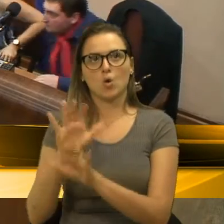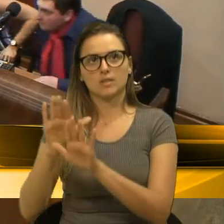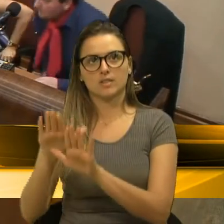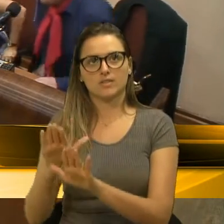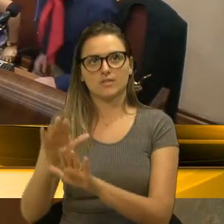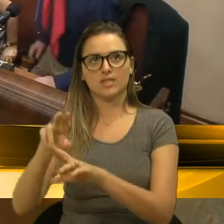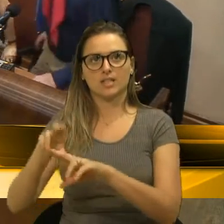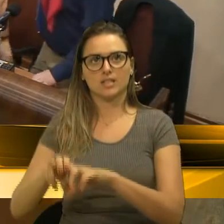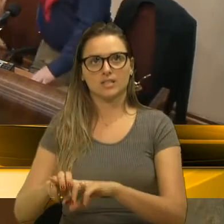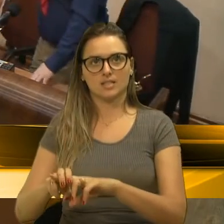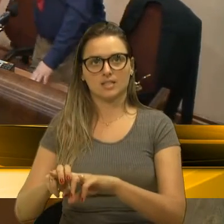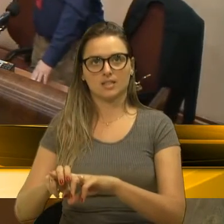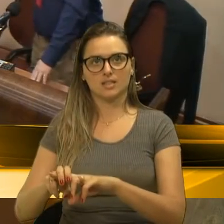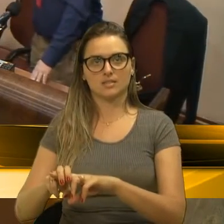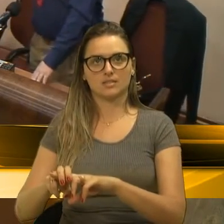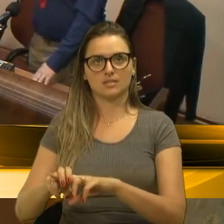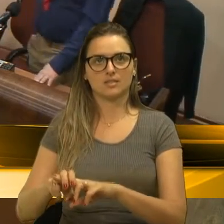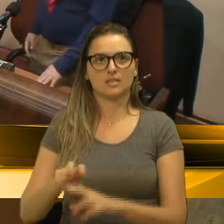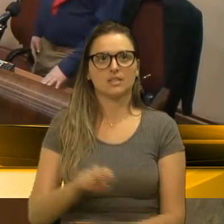sentados.